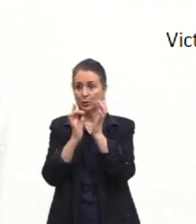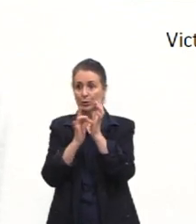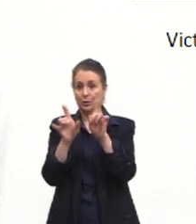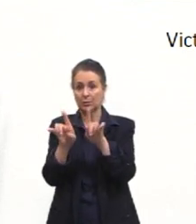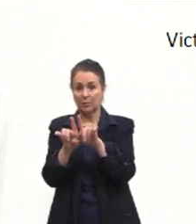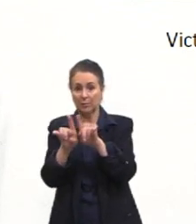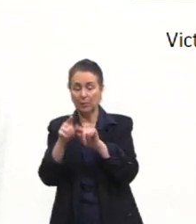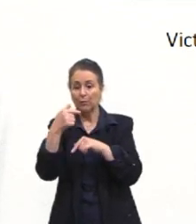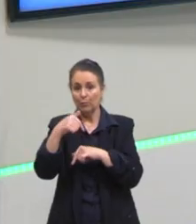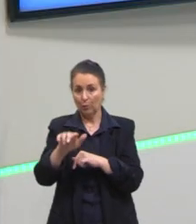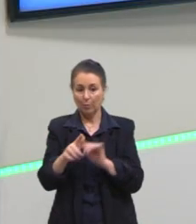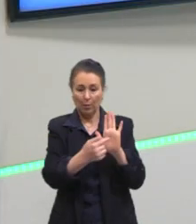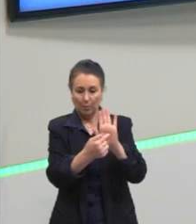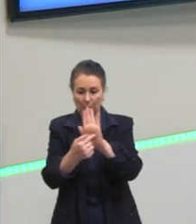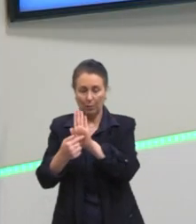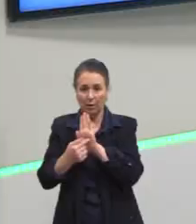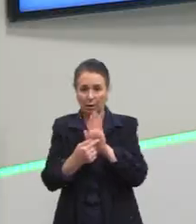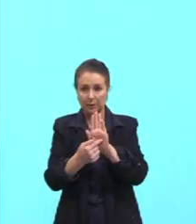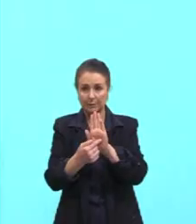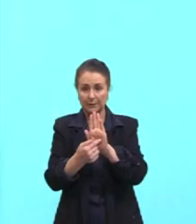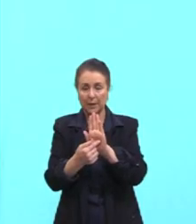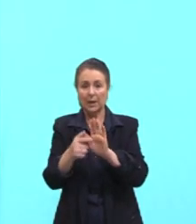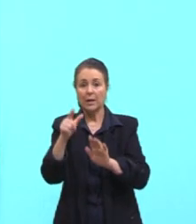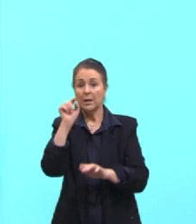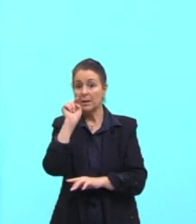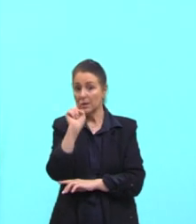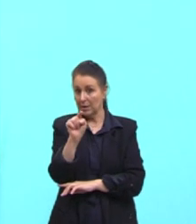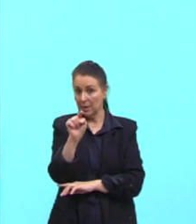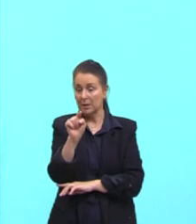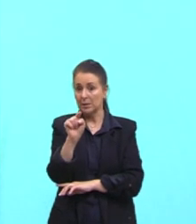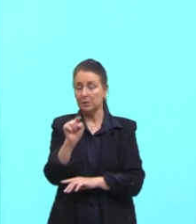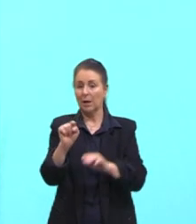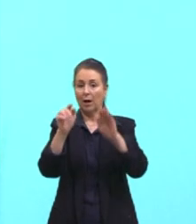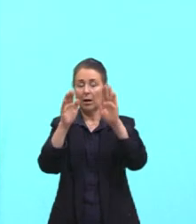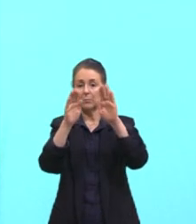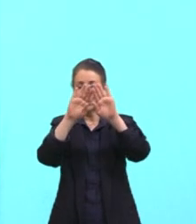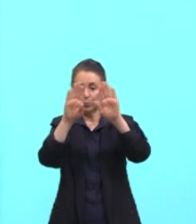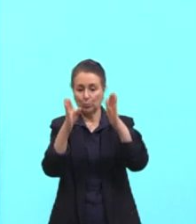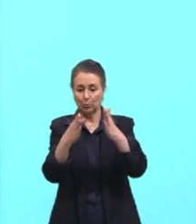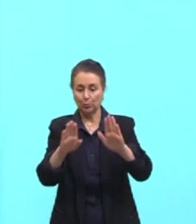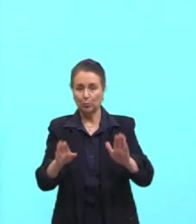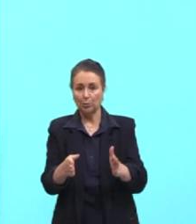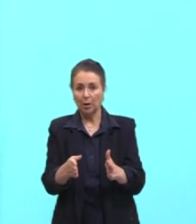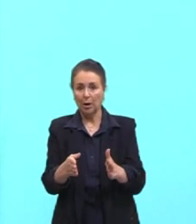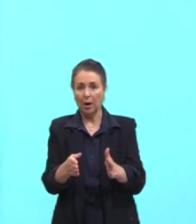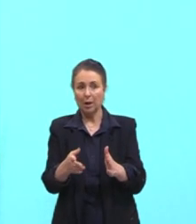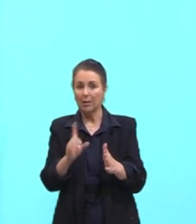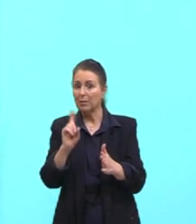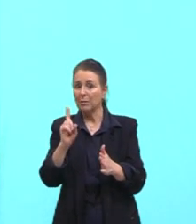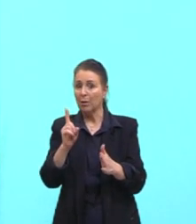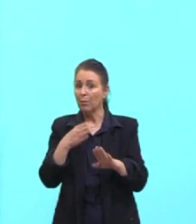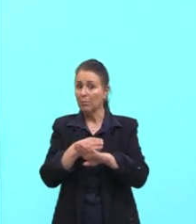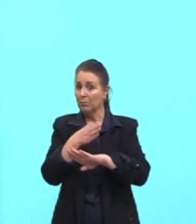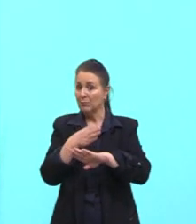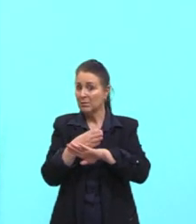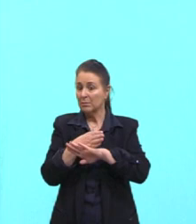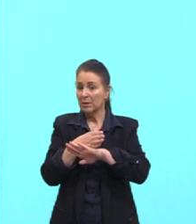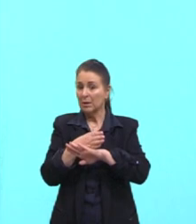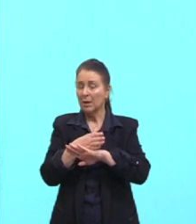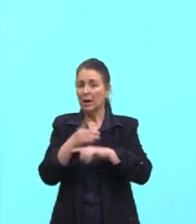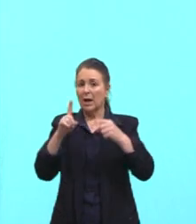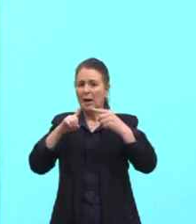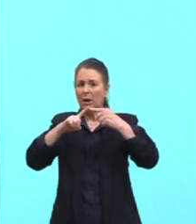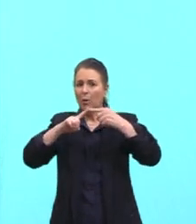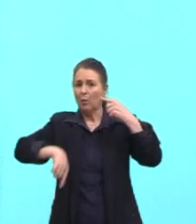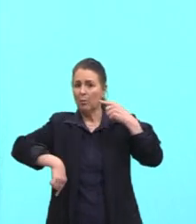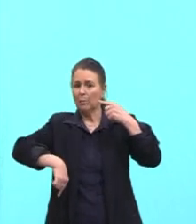também para a exposição. E é essa obra que foge do realismo. Quando a gente fala romper com